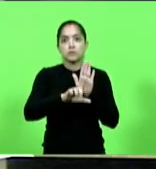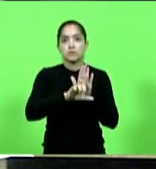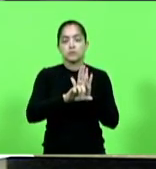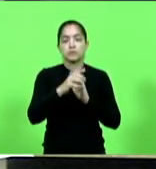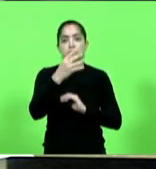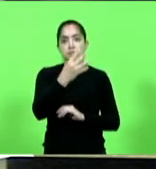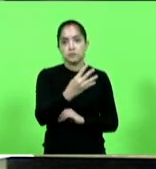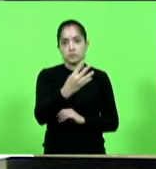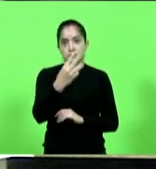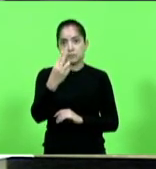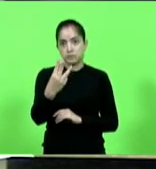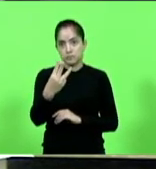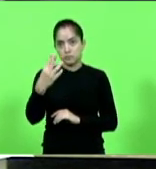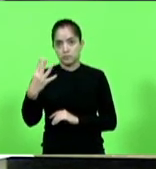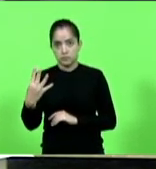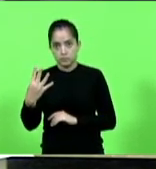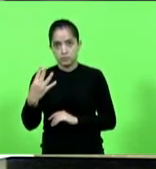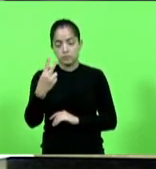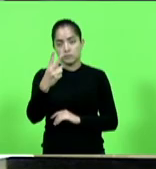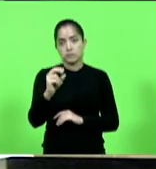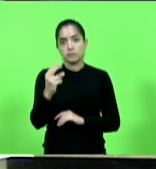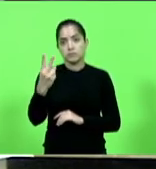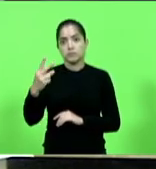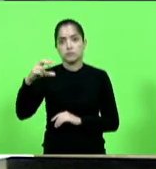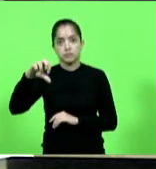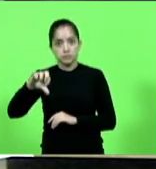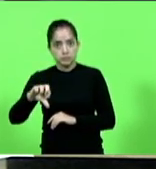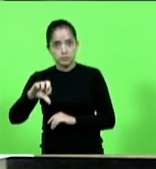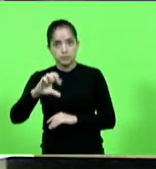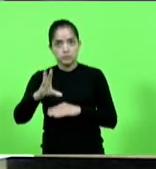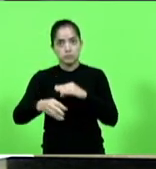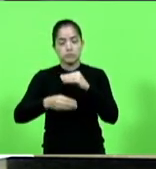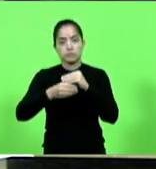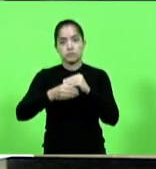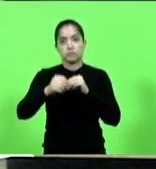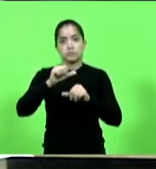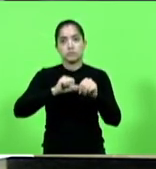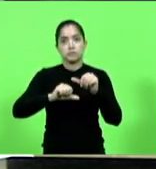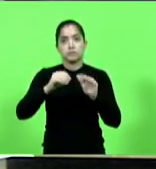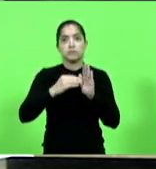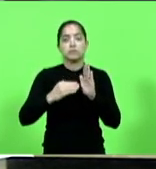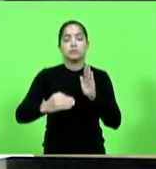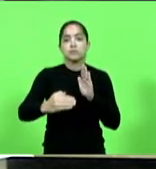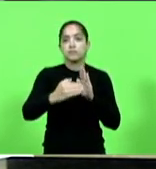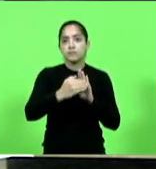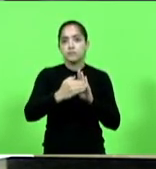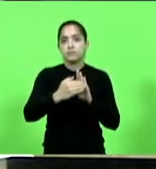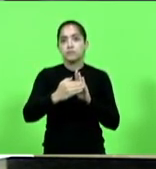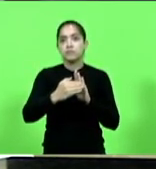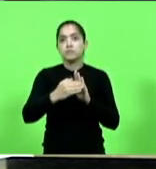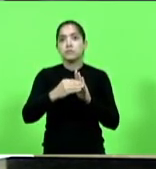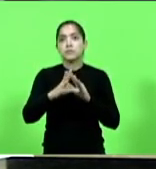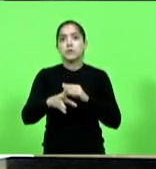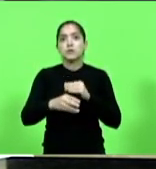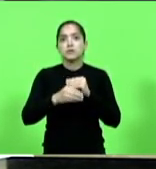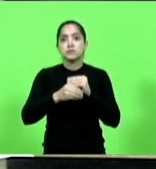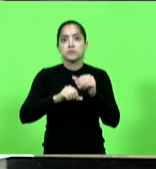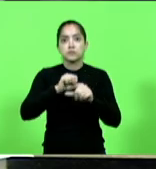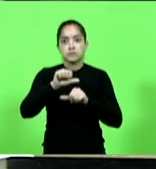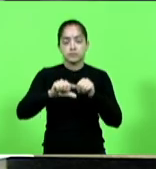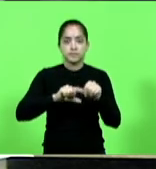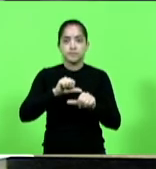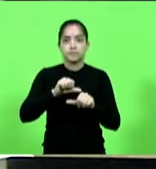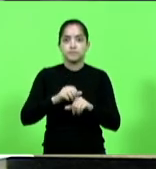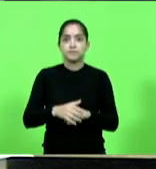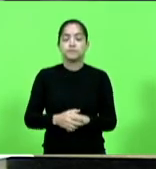434-2019 com emenda substitutiva global e subemenda modificativa.